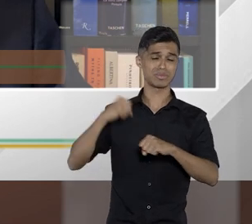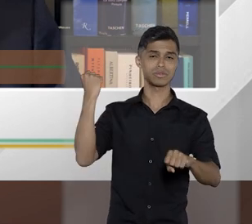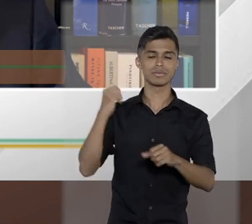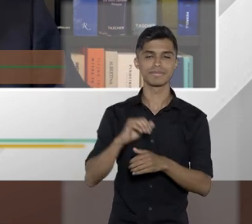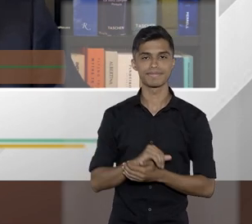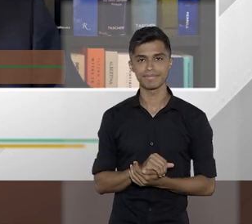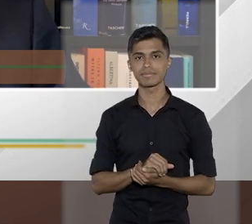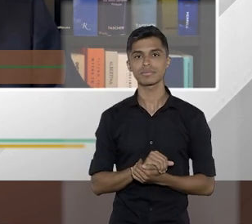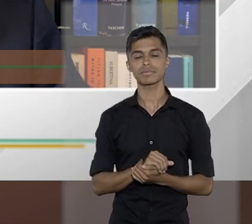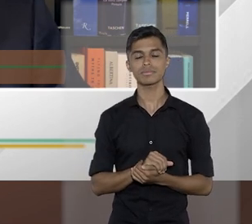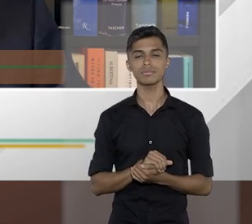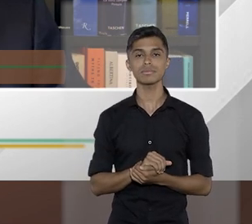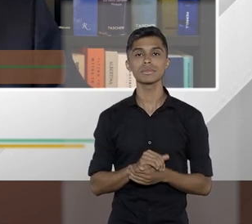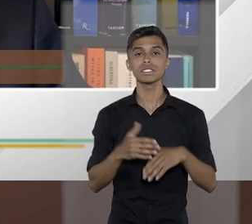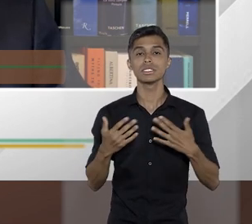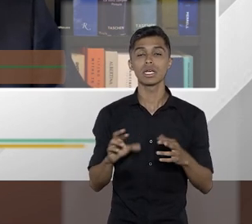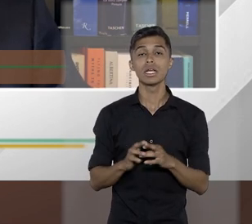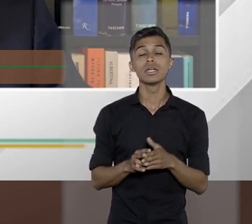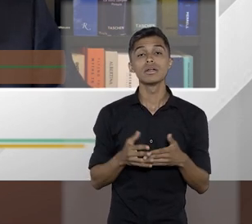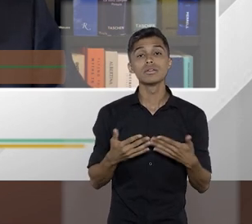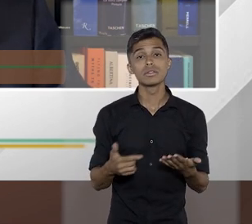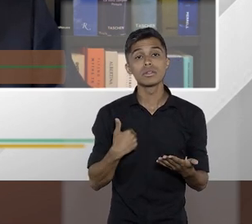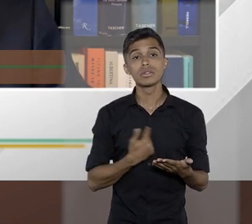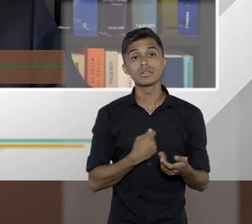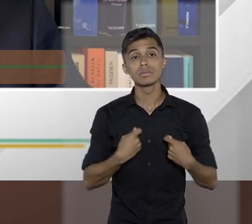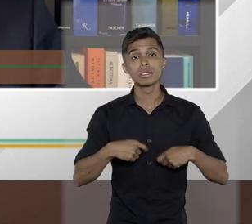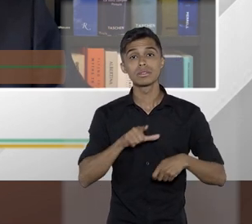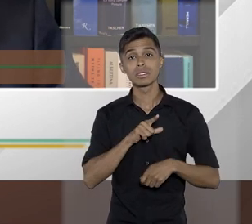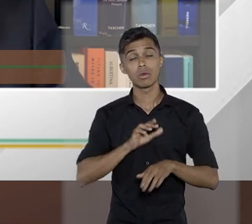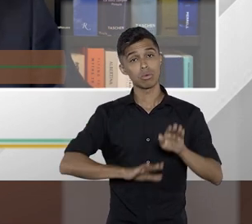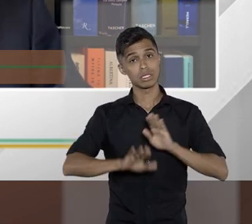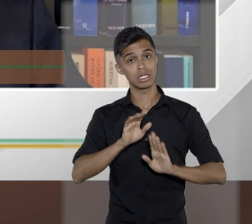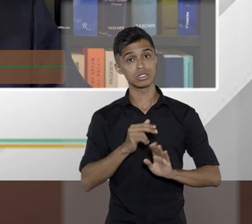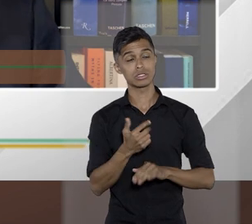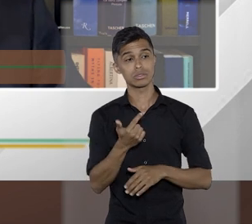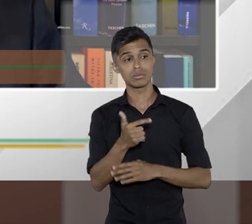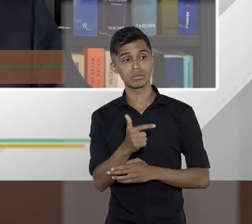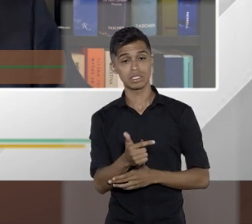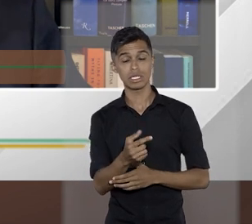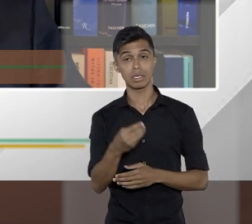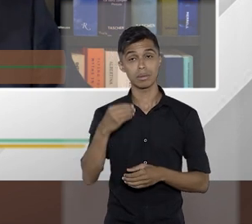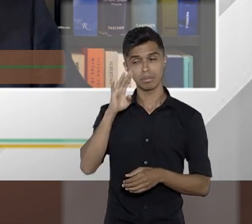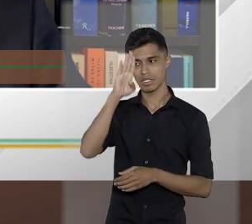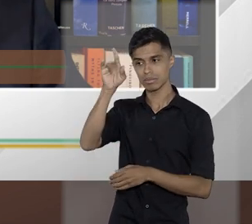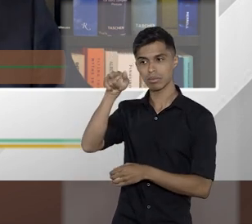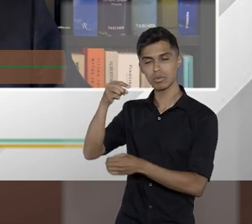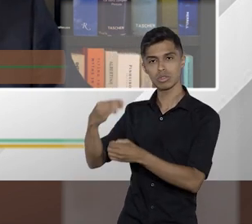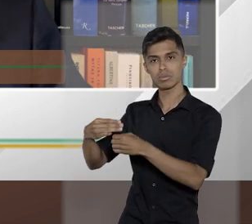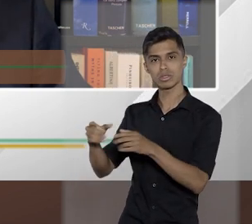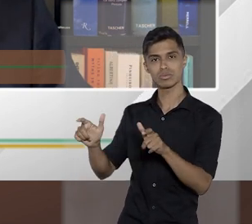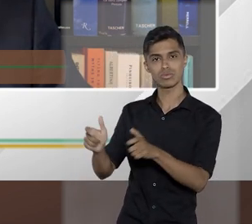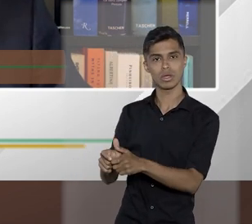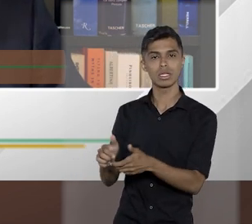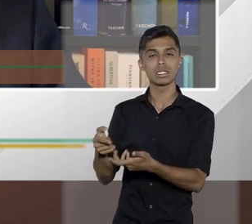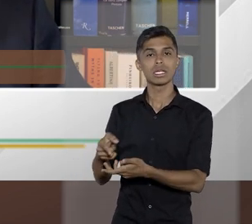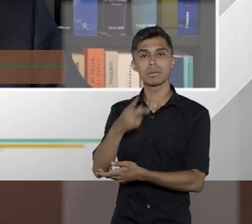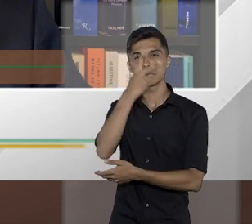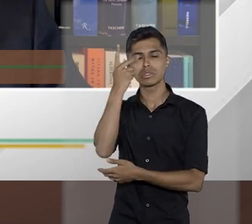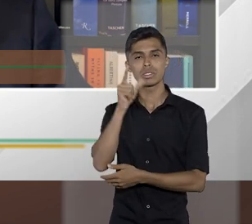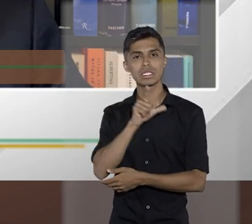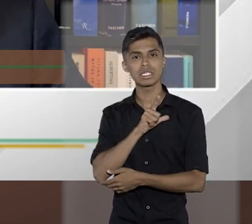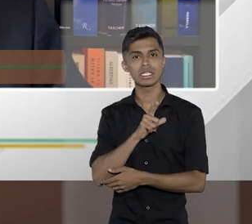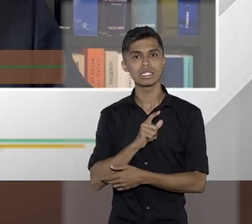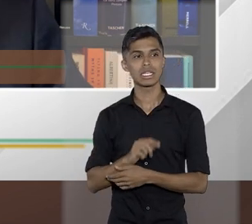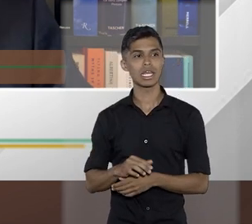E a gente tem de tomar cuidado justamente para não ter, digamos assim, principalmente nos municípios de menor porte, uma pessoa que tenha